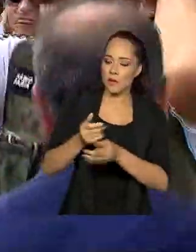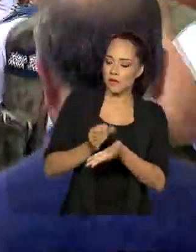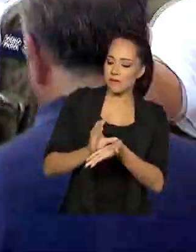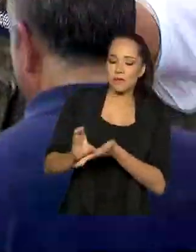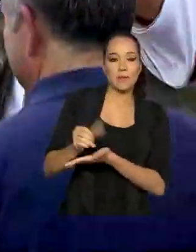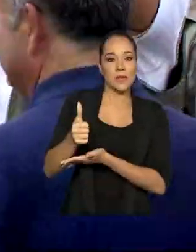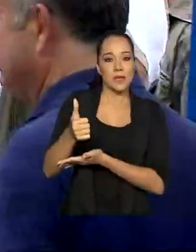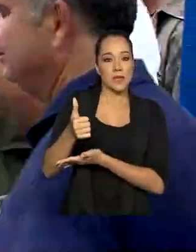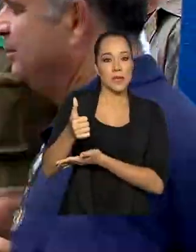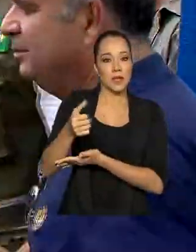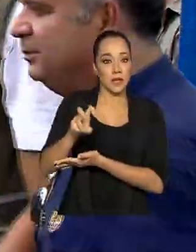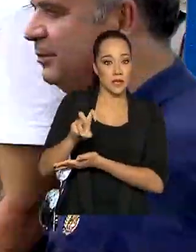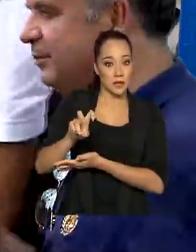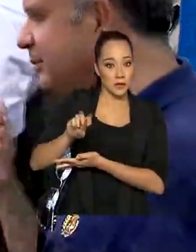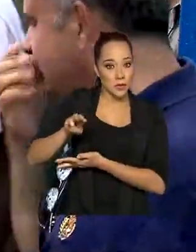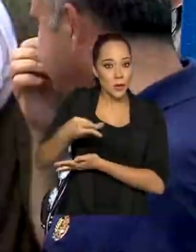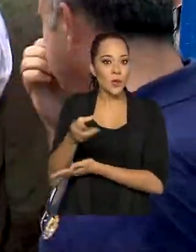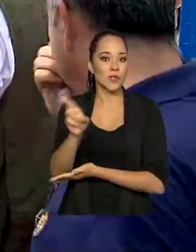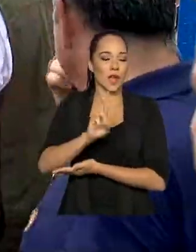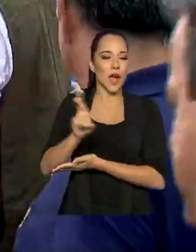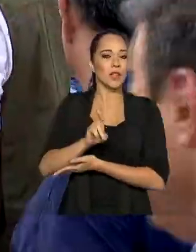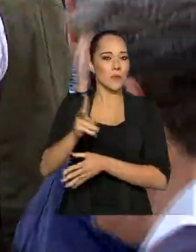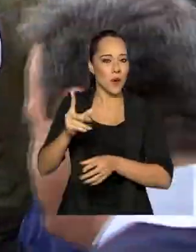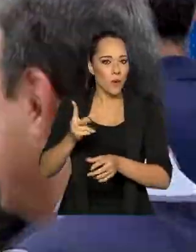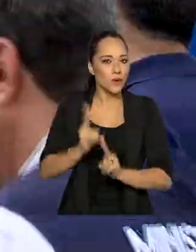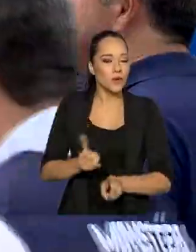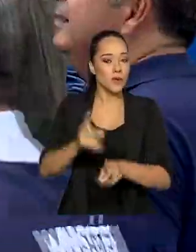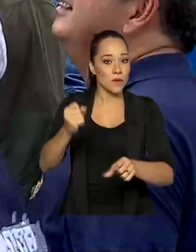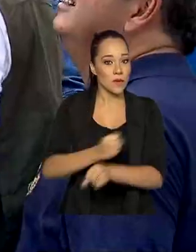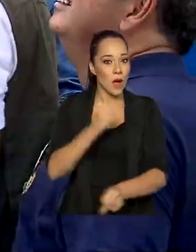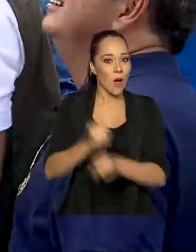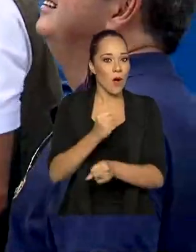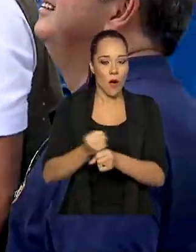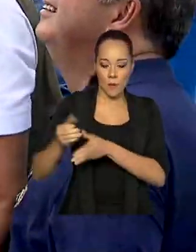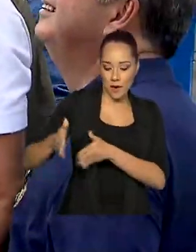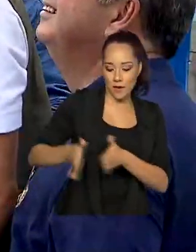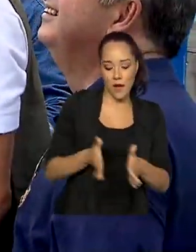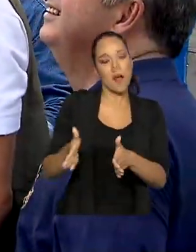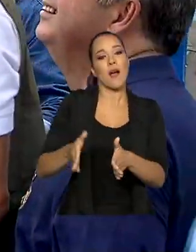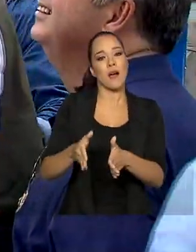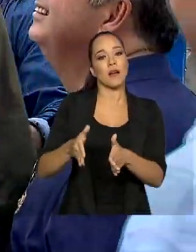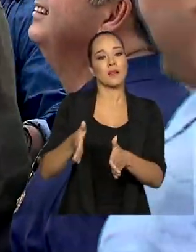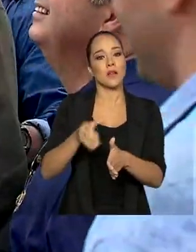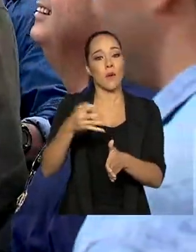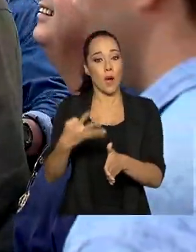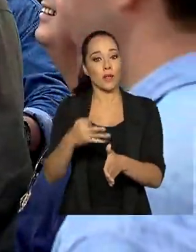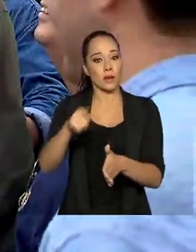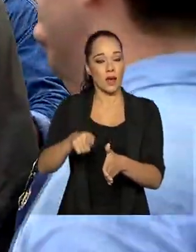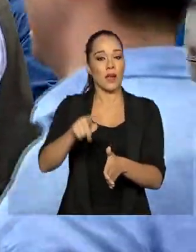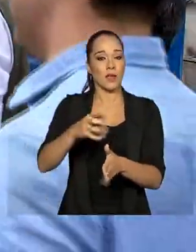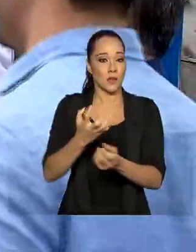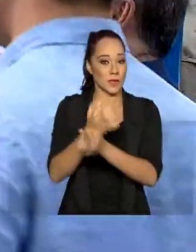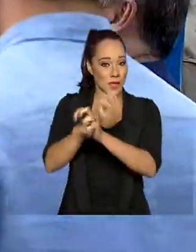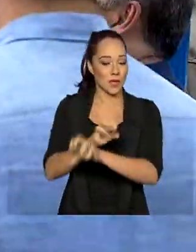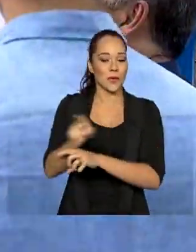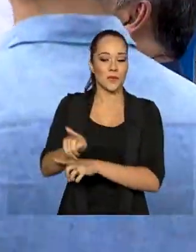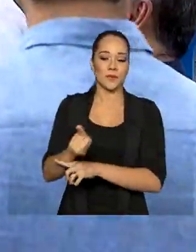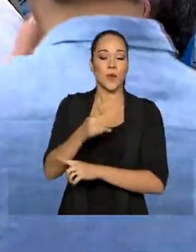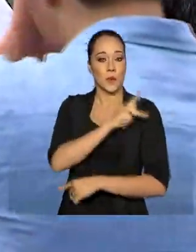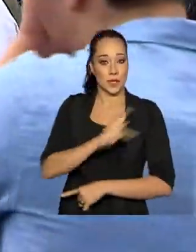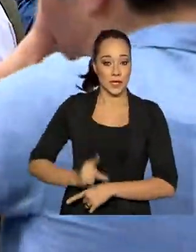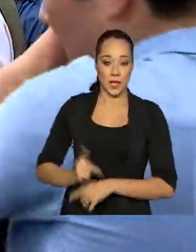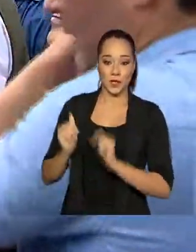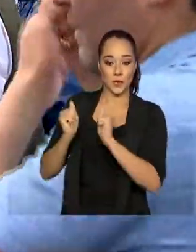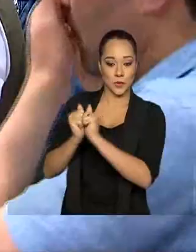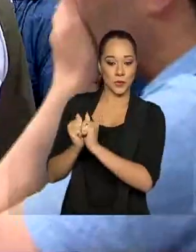para a continuidade da obra do trecho 4 do canal do Sertão Alagoano. O presidente está ali acompanhado,